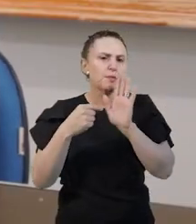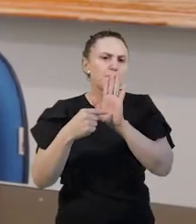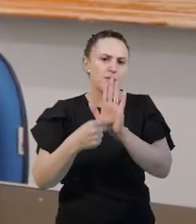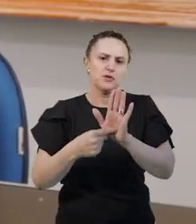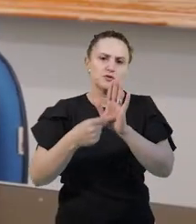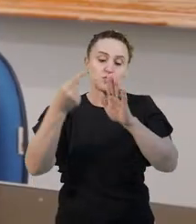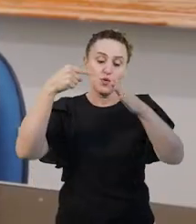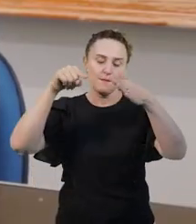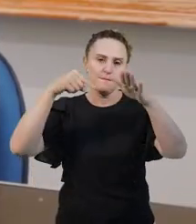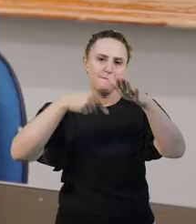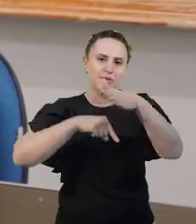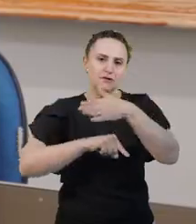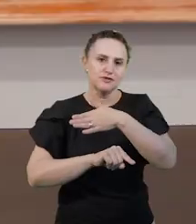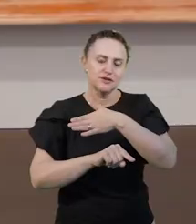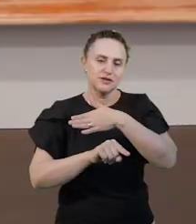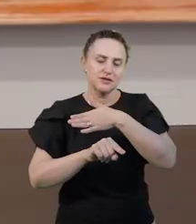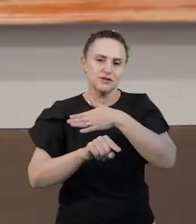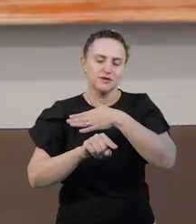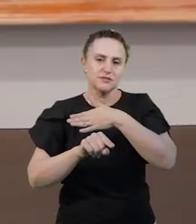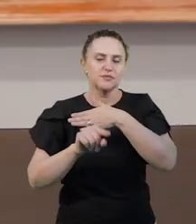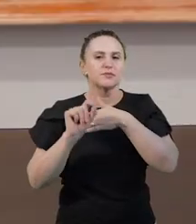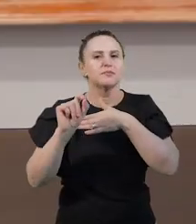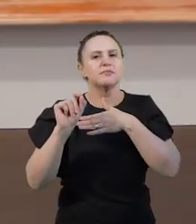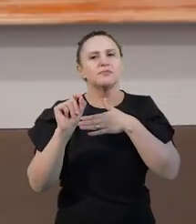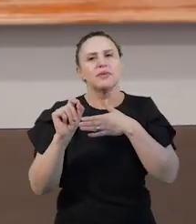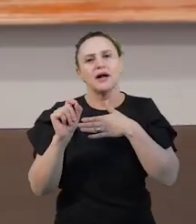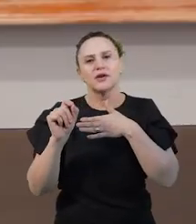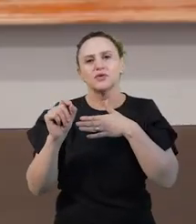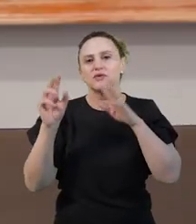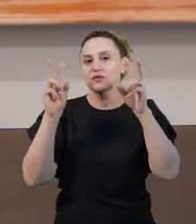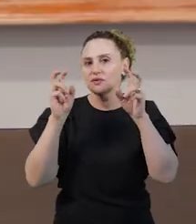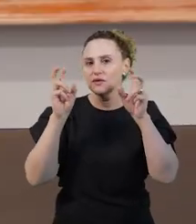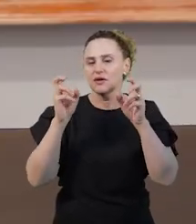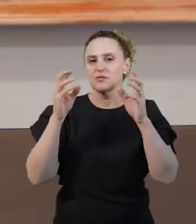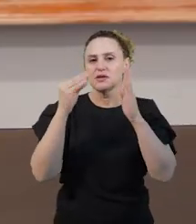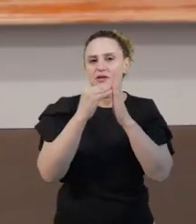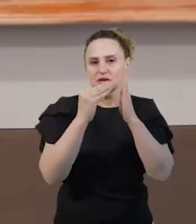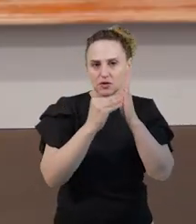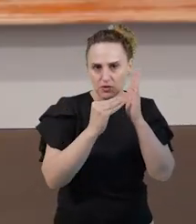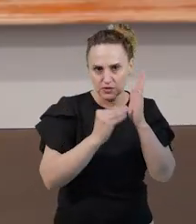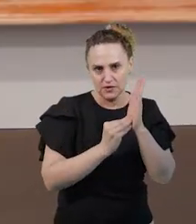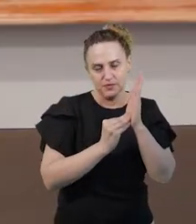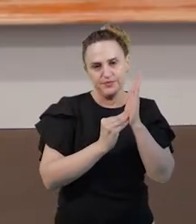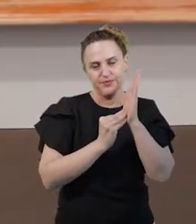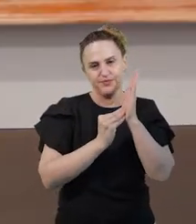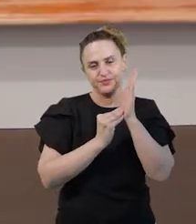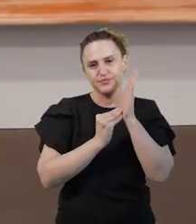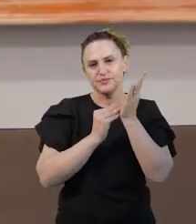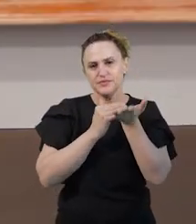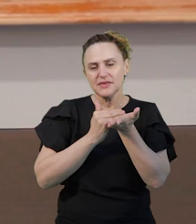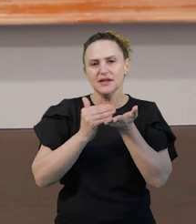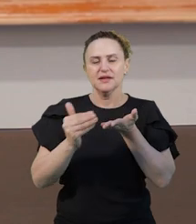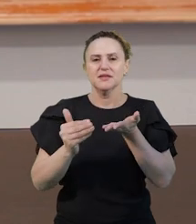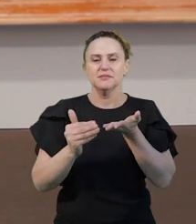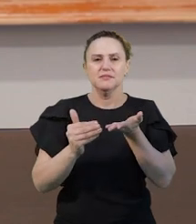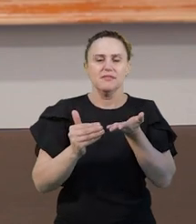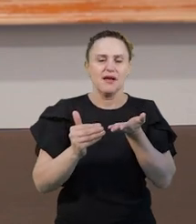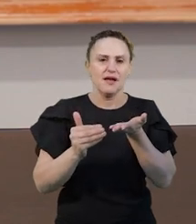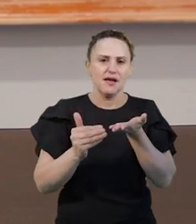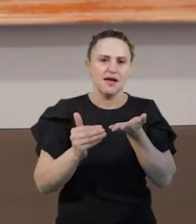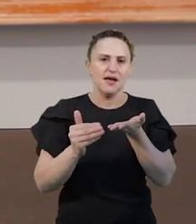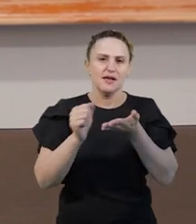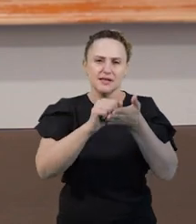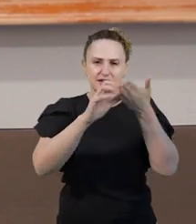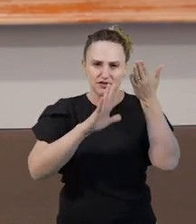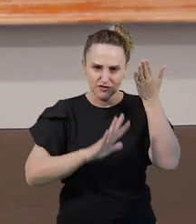aprofundamento para os nossos temas e conteúdos. Então, espero vocês nas demais